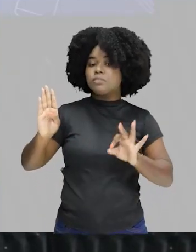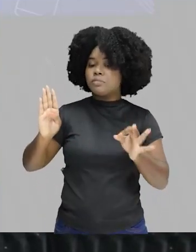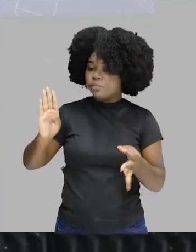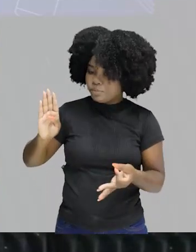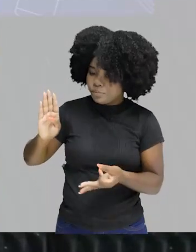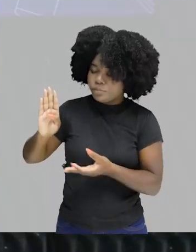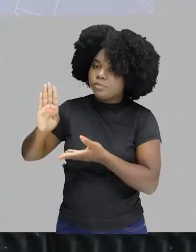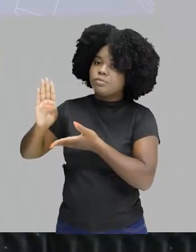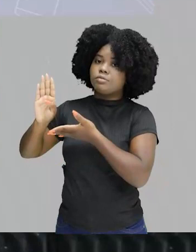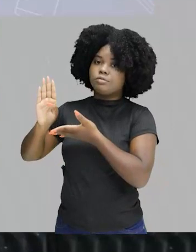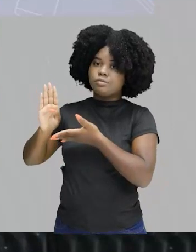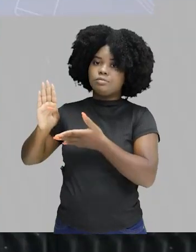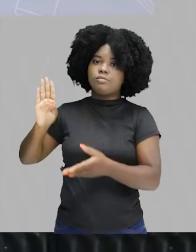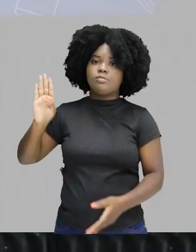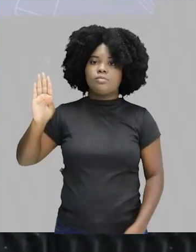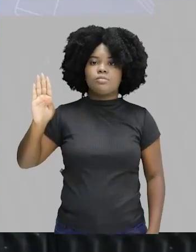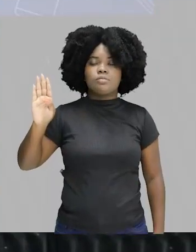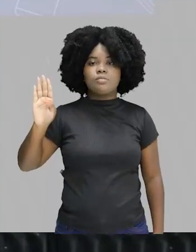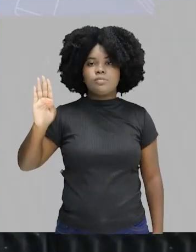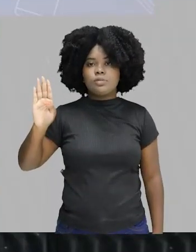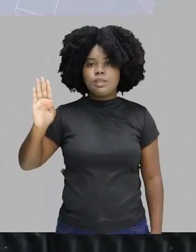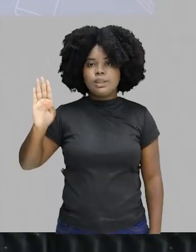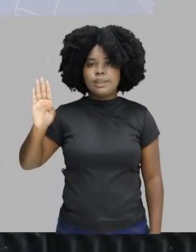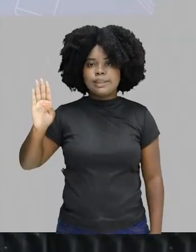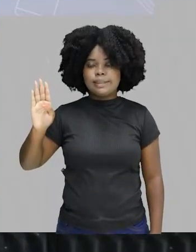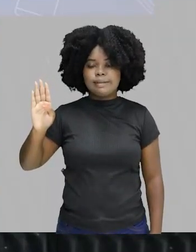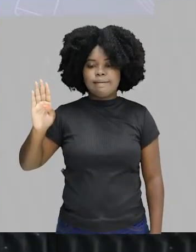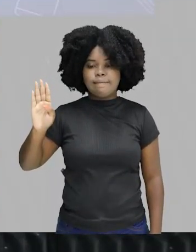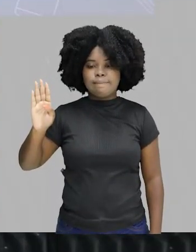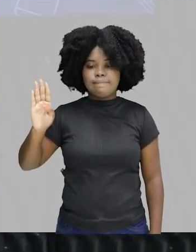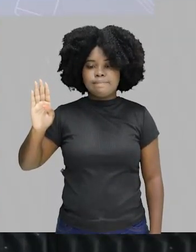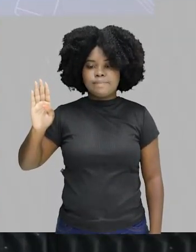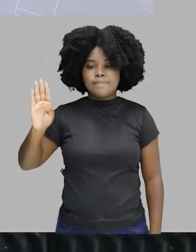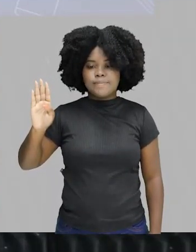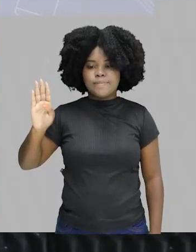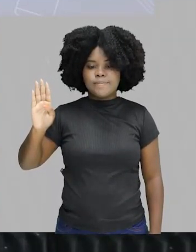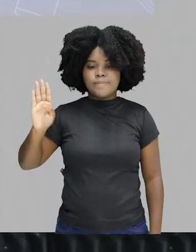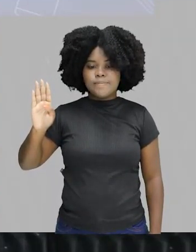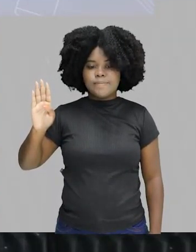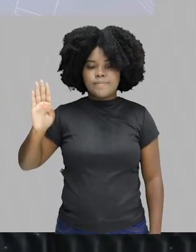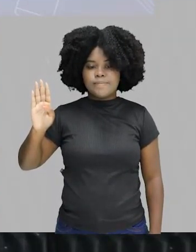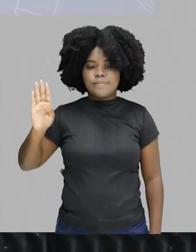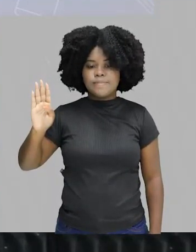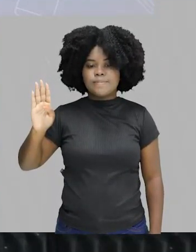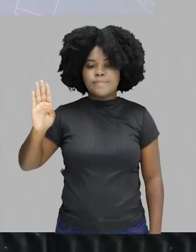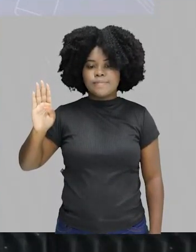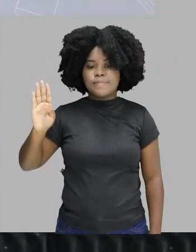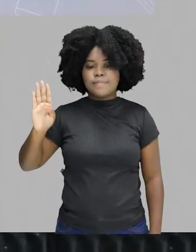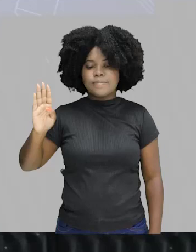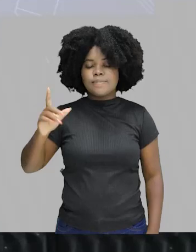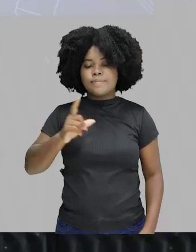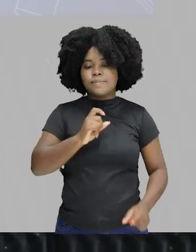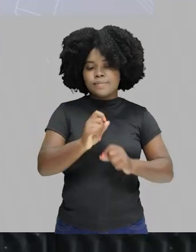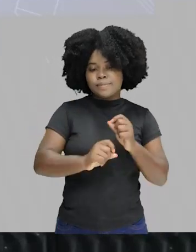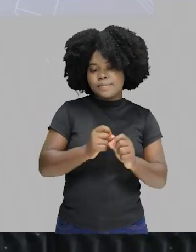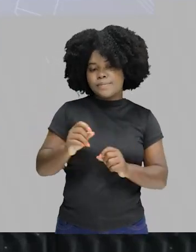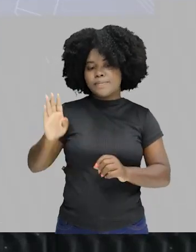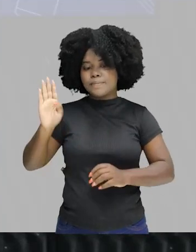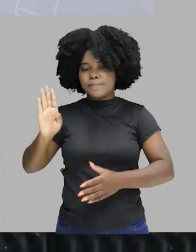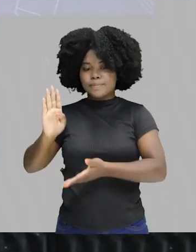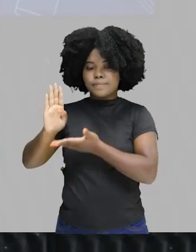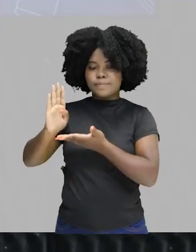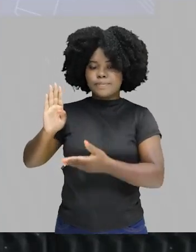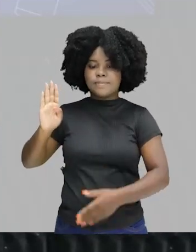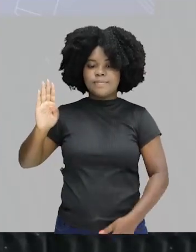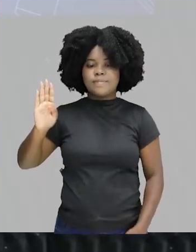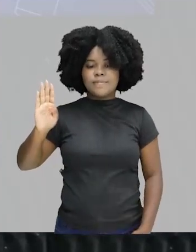Então, aqui nós vamos manter. É importante que a gente consiga perceber que a questão está sendo canalizada para a letra B de